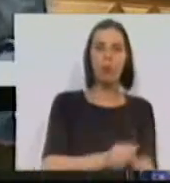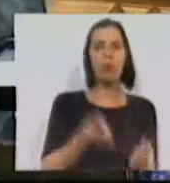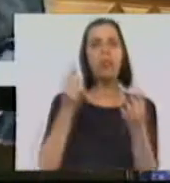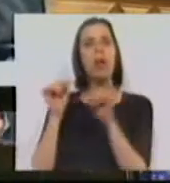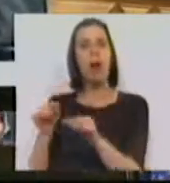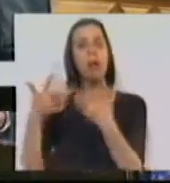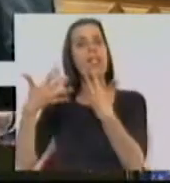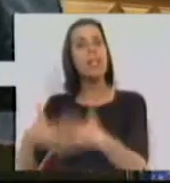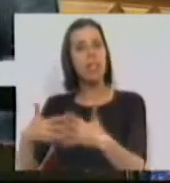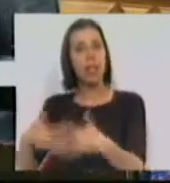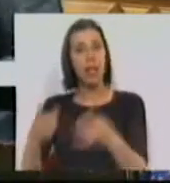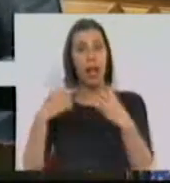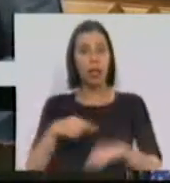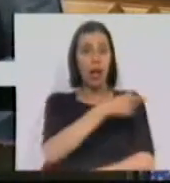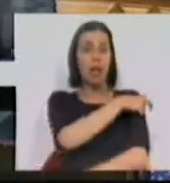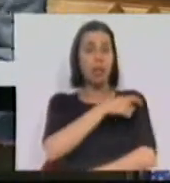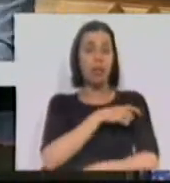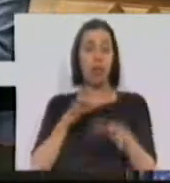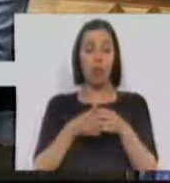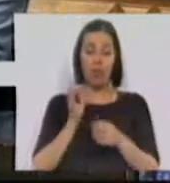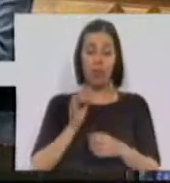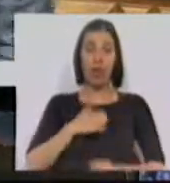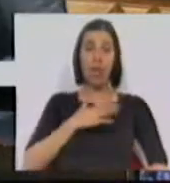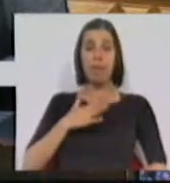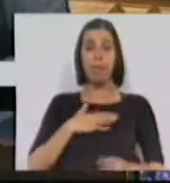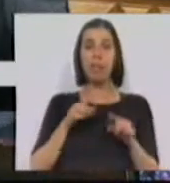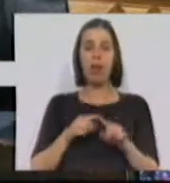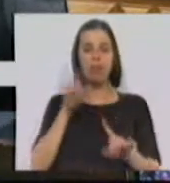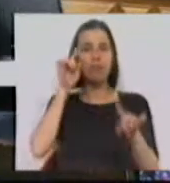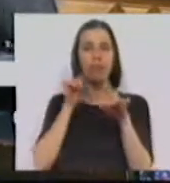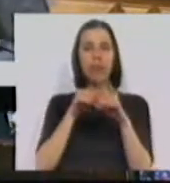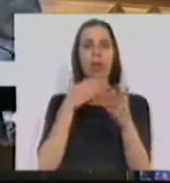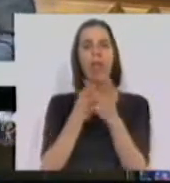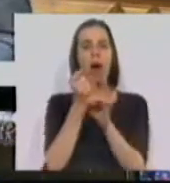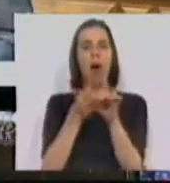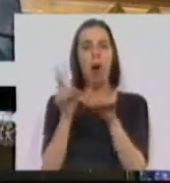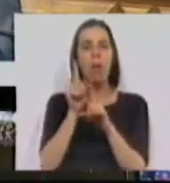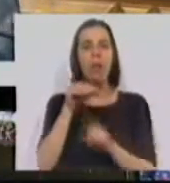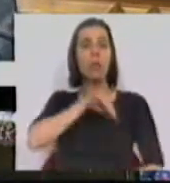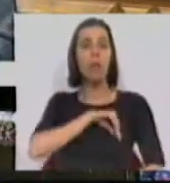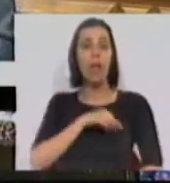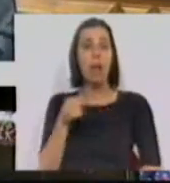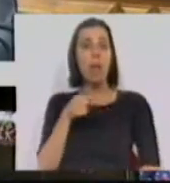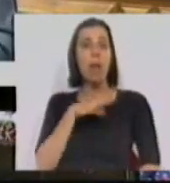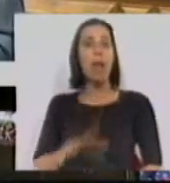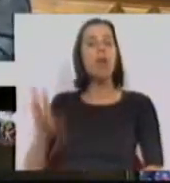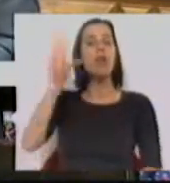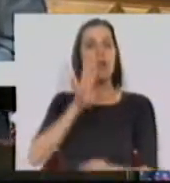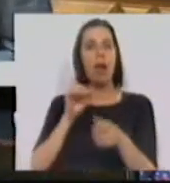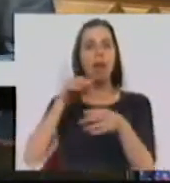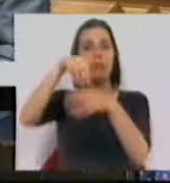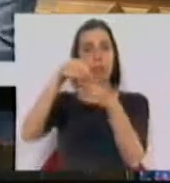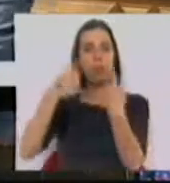como com os sindicatos e representantes das confederações empresariais, no sentido de aumentar o salário mínimo nacional em